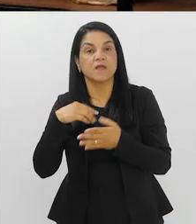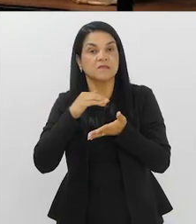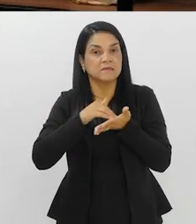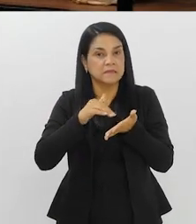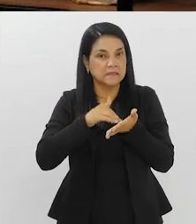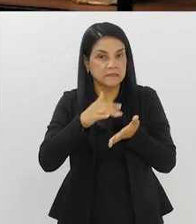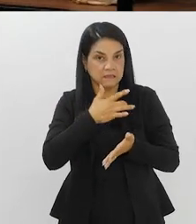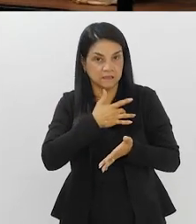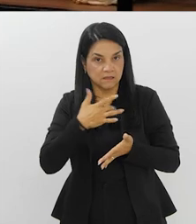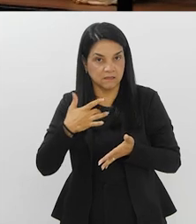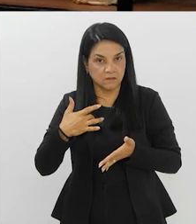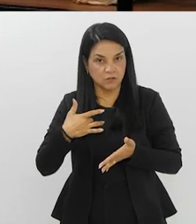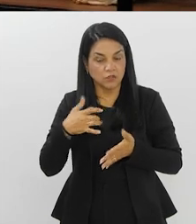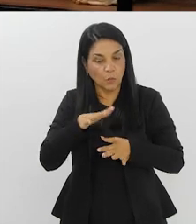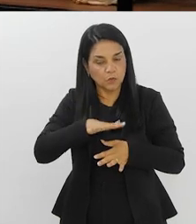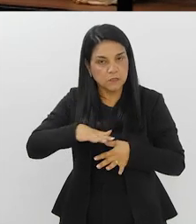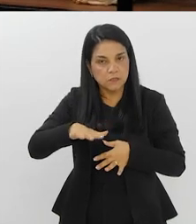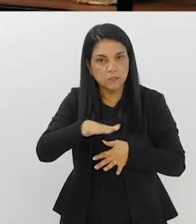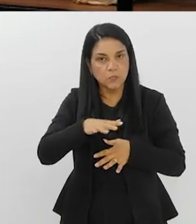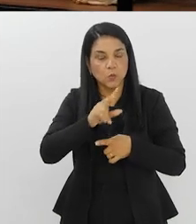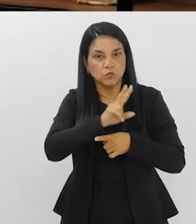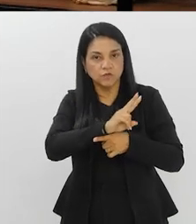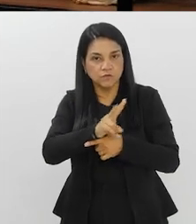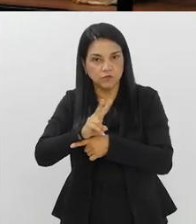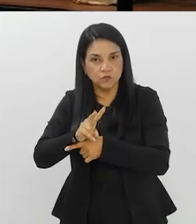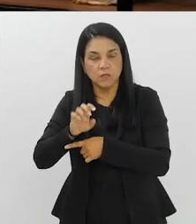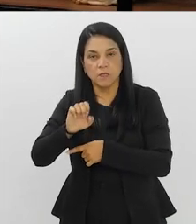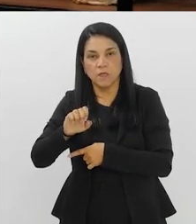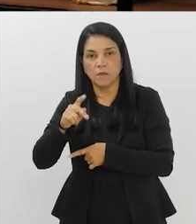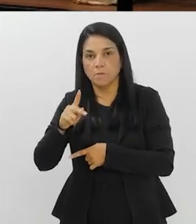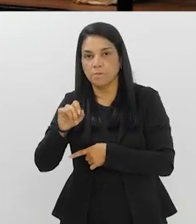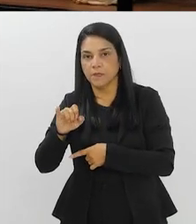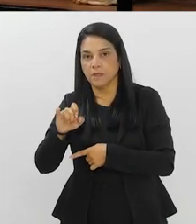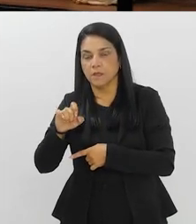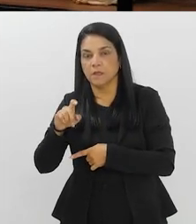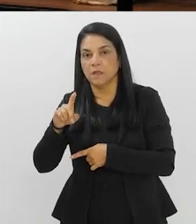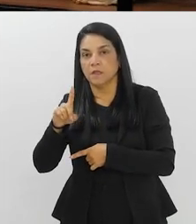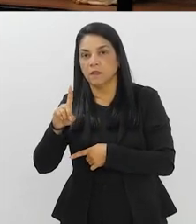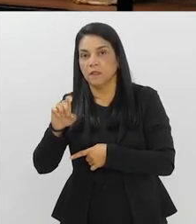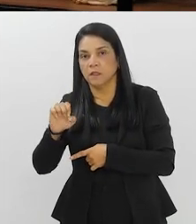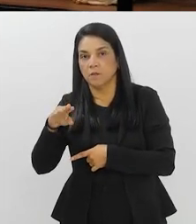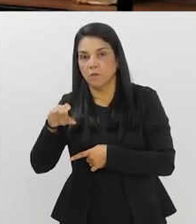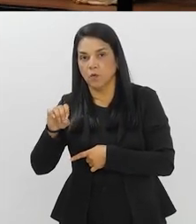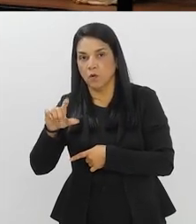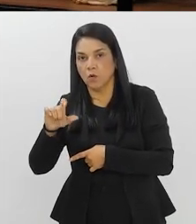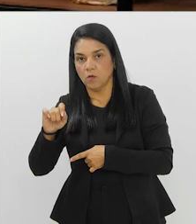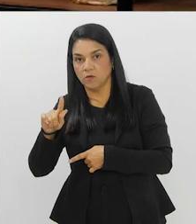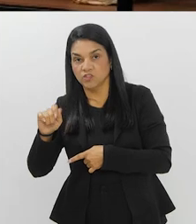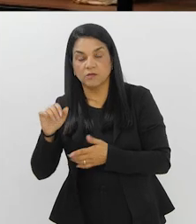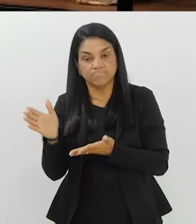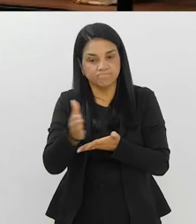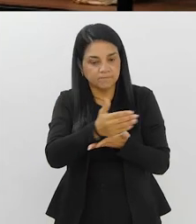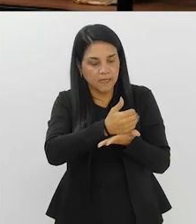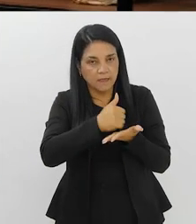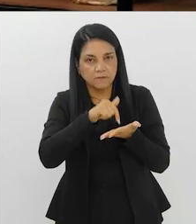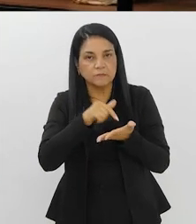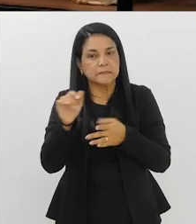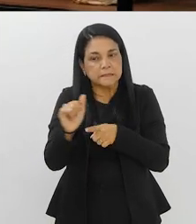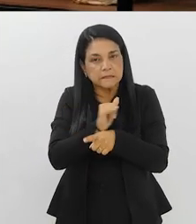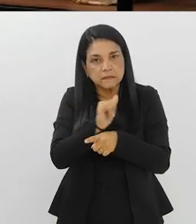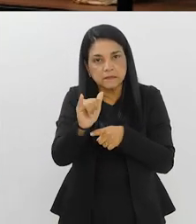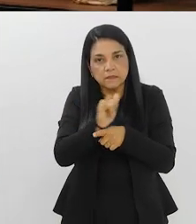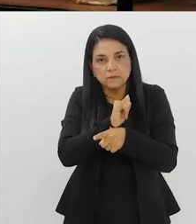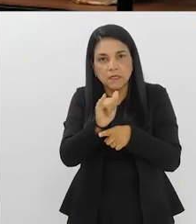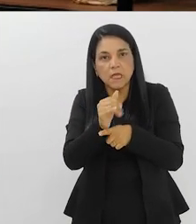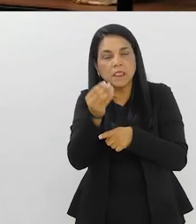levanta, nós temos o setor de vigilância epidemiológica da secretaria, nós temos esses dados levantados e a